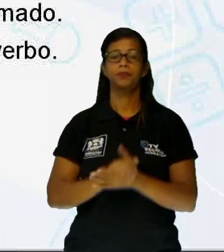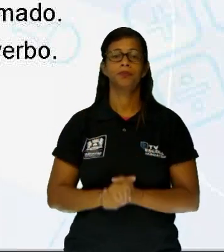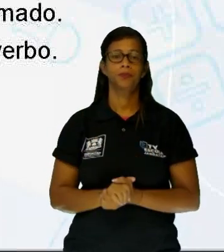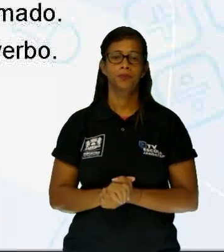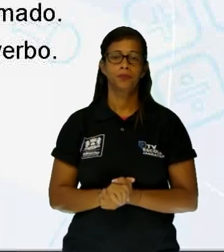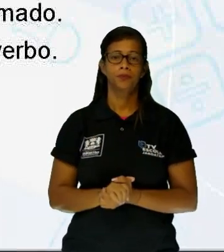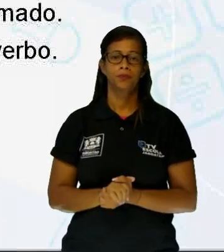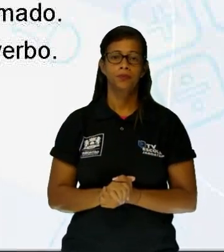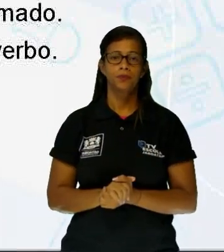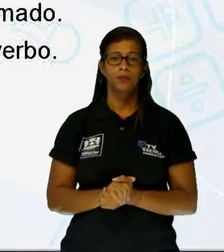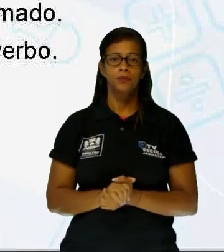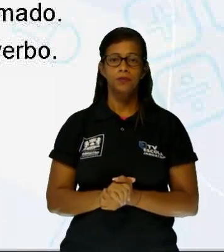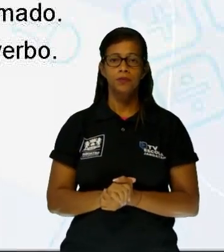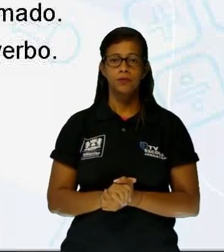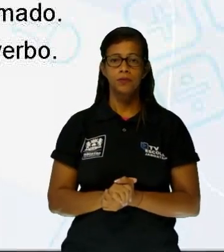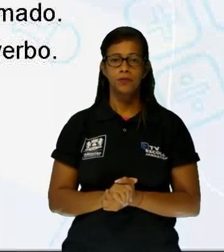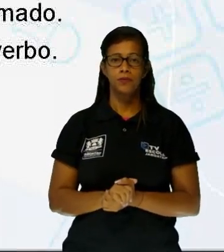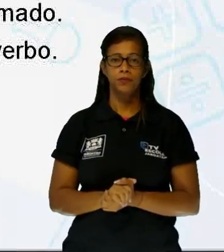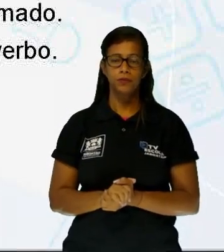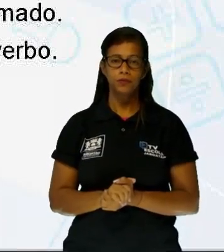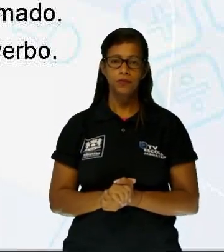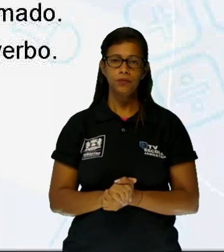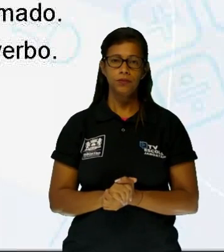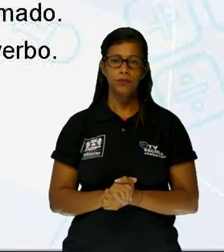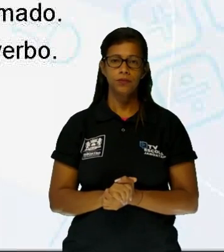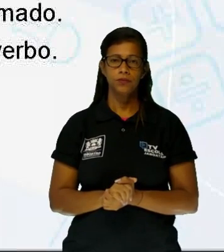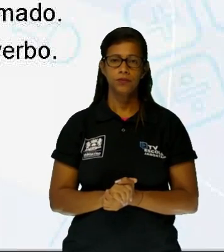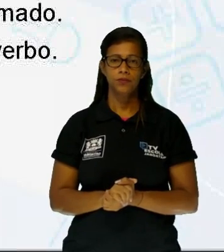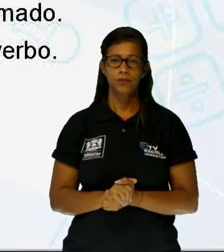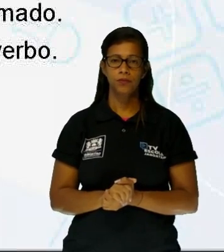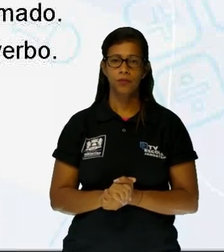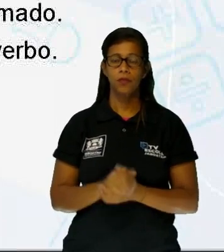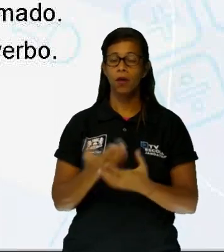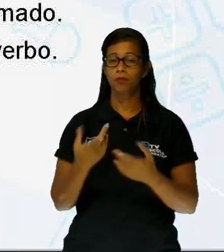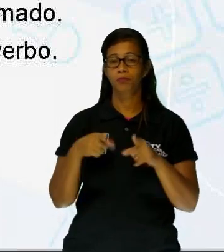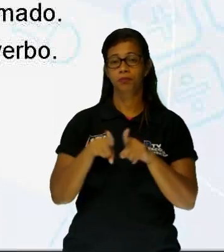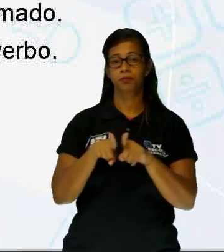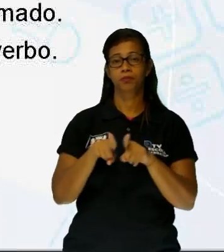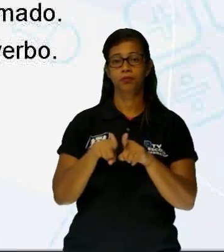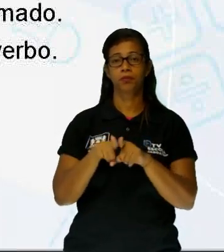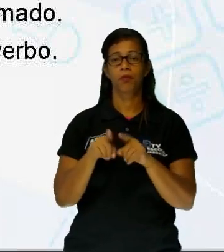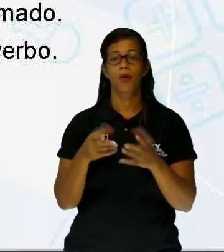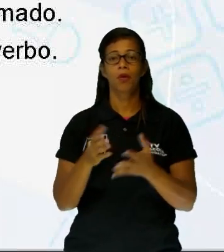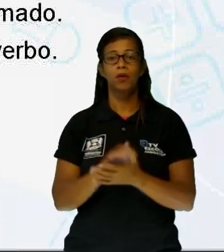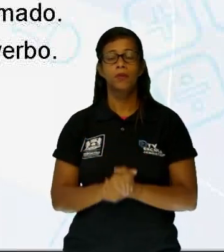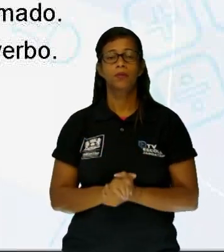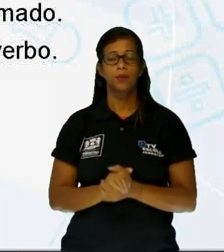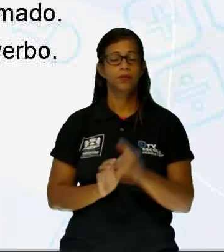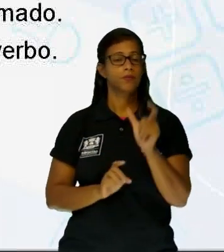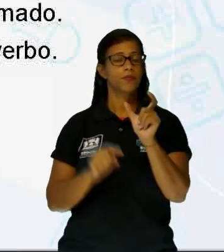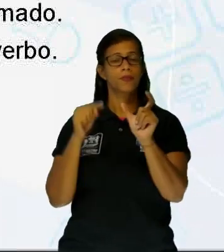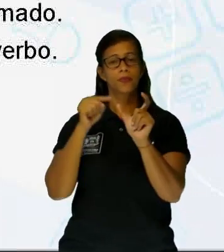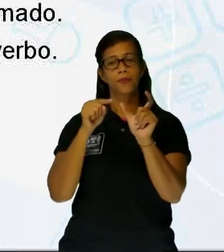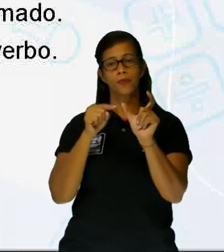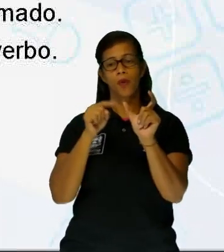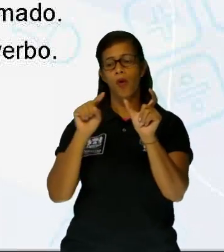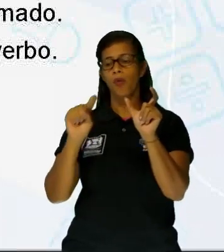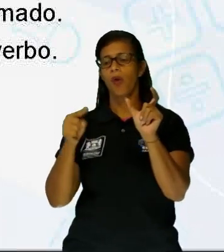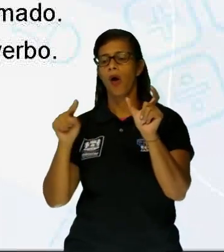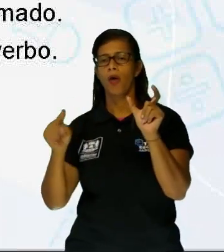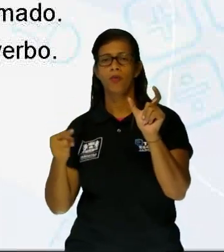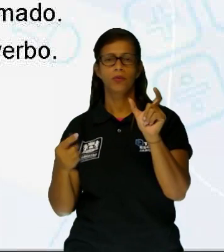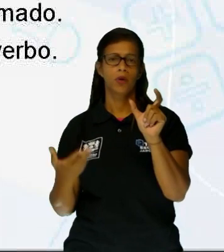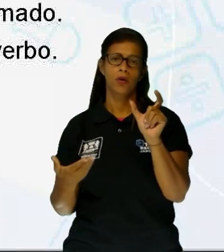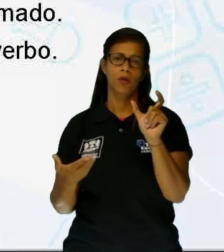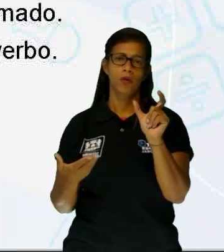restringe o sentido de um nome. Restringir, não, porque se fosse restritiva, não teria as vírgulas, né? A gente tem as vírgulas ali, então ela é explicativa.